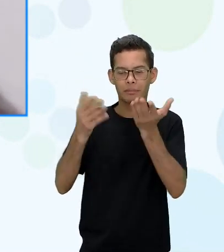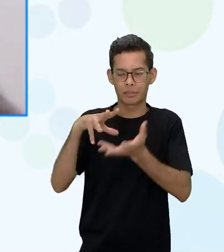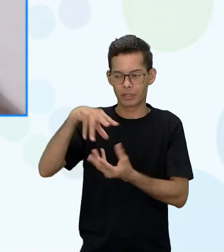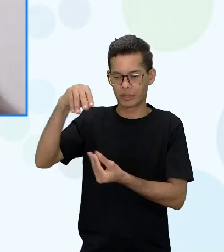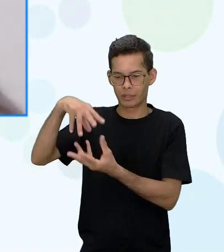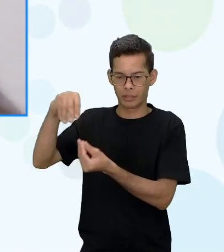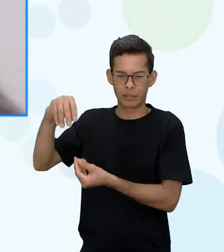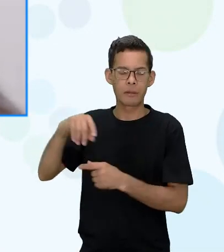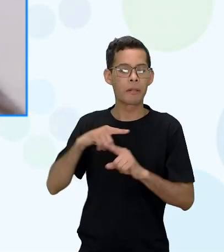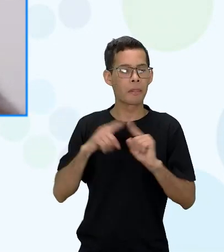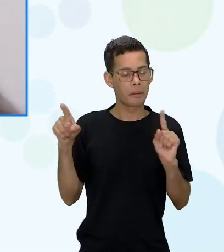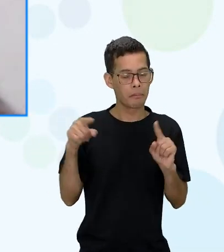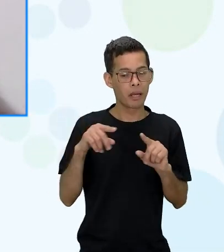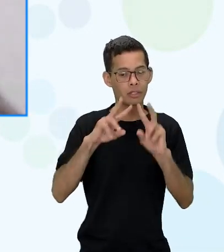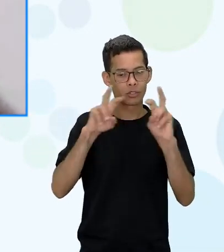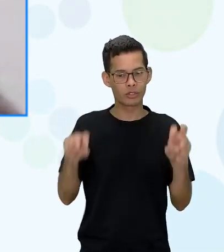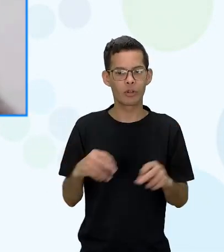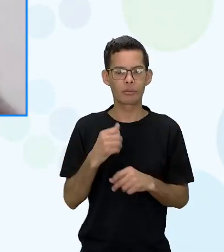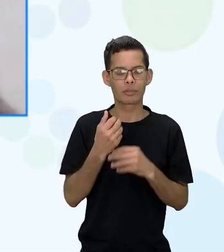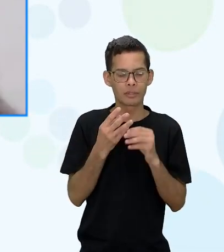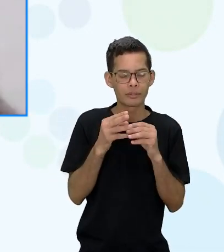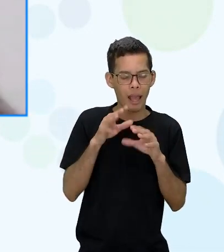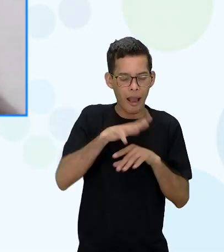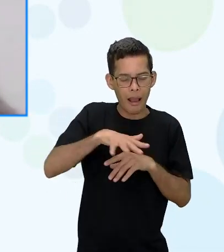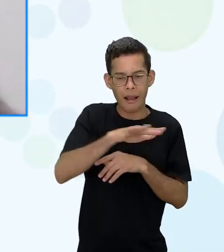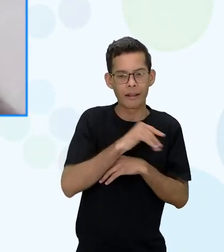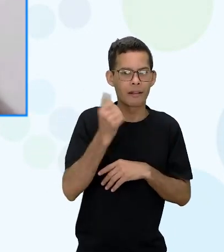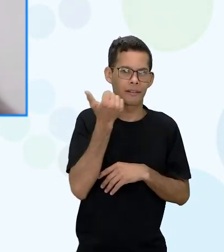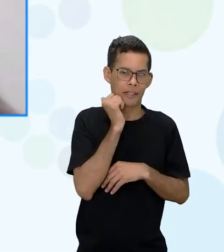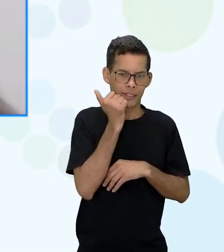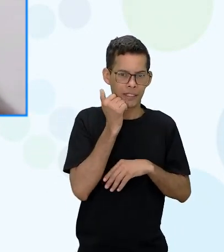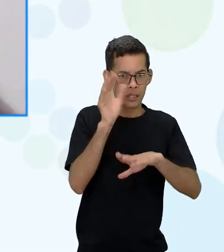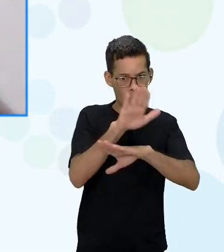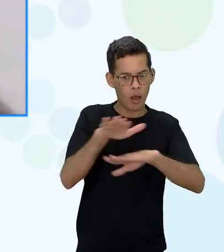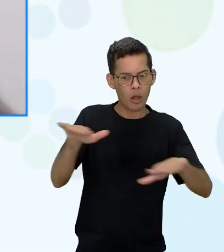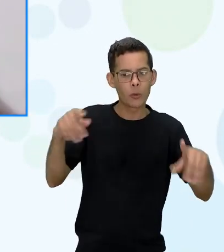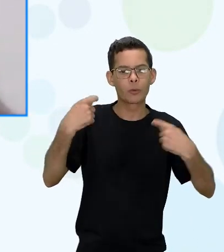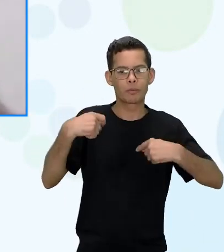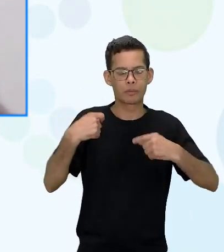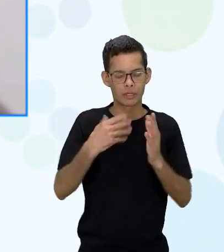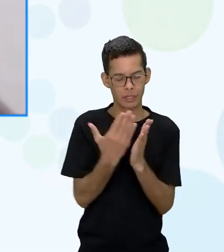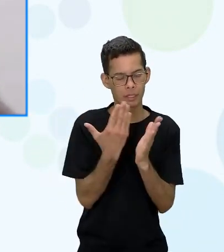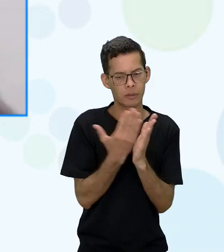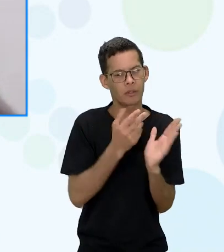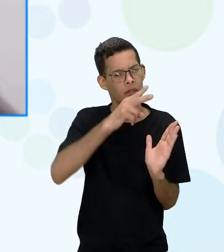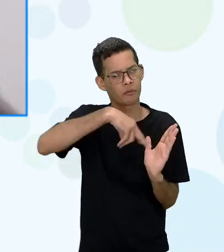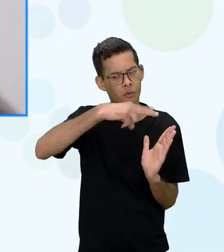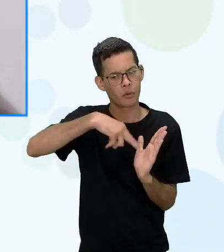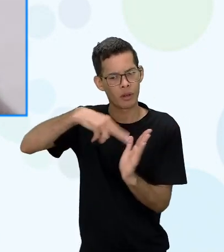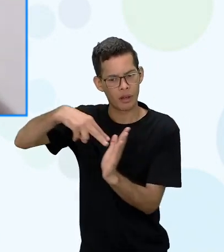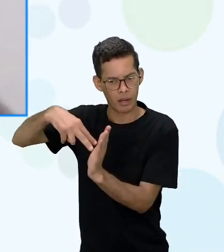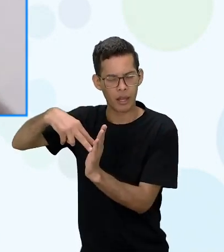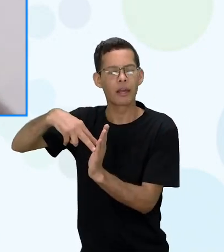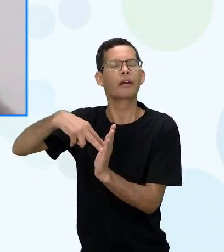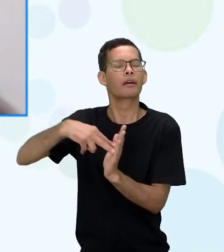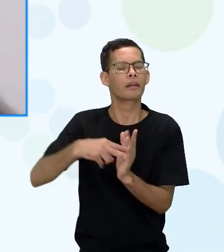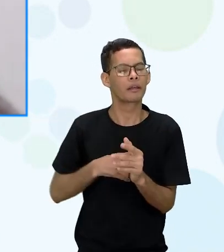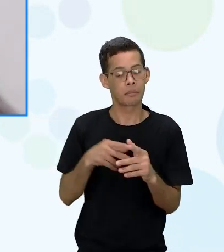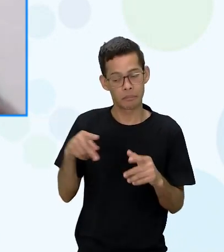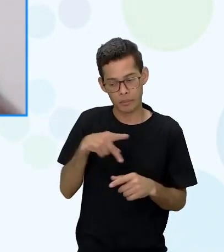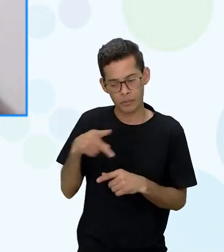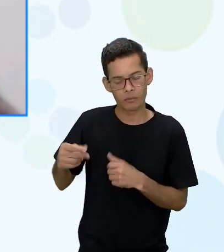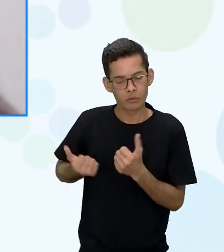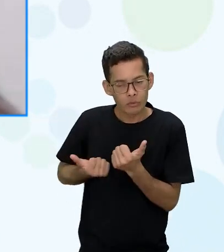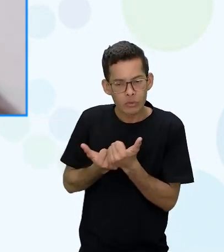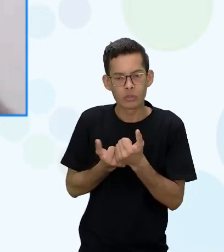sim eu acho que o aluno ele tem que ler esse livro e tem que ter um professor para ajudar a